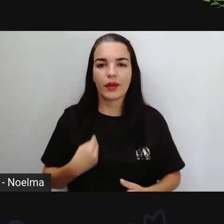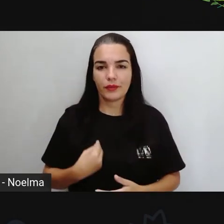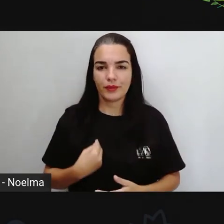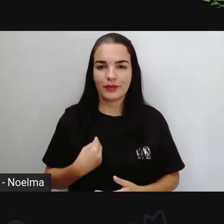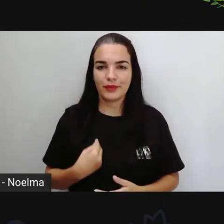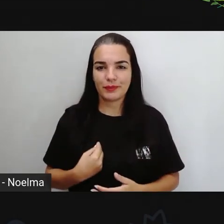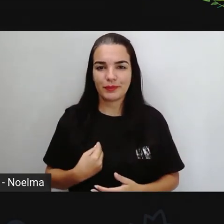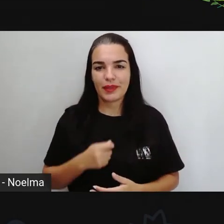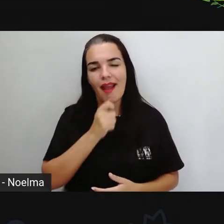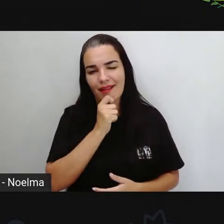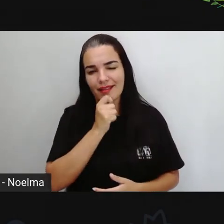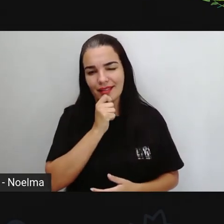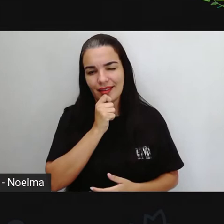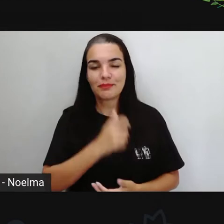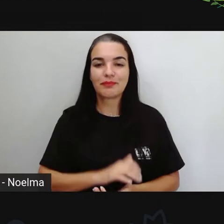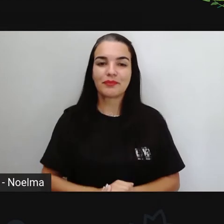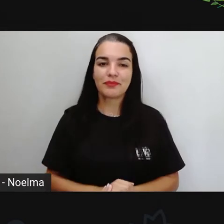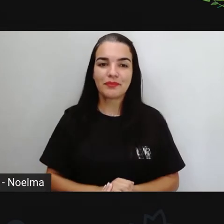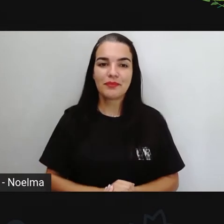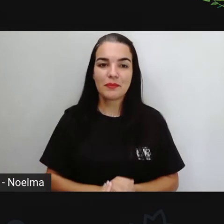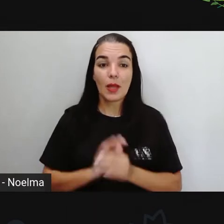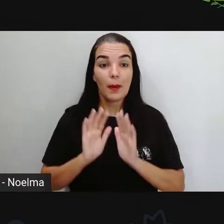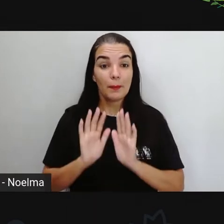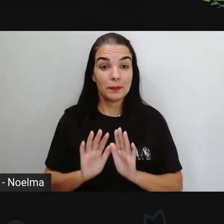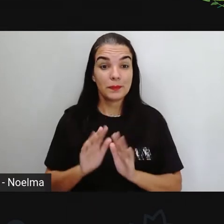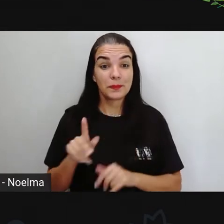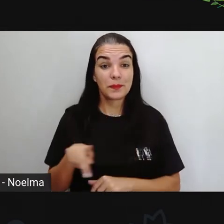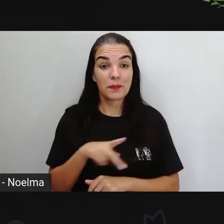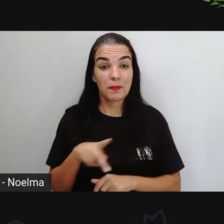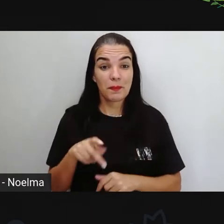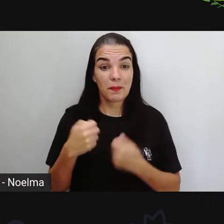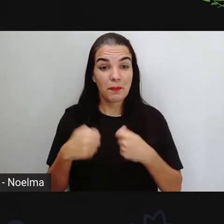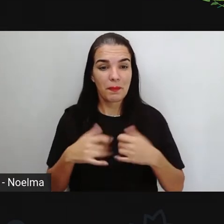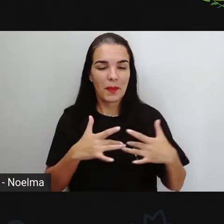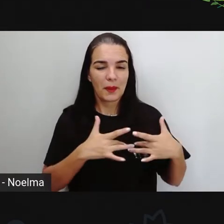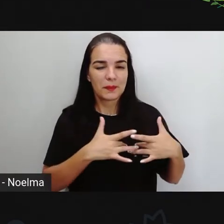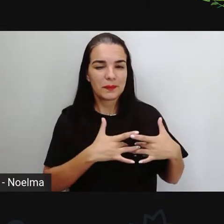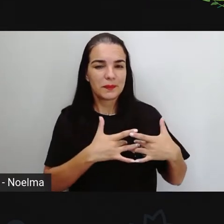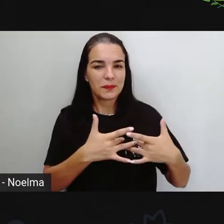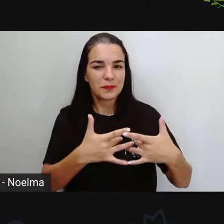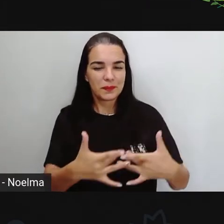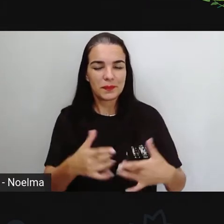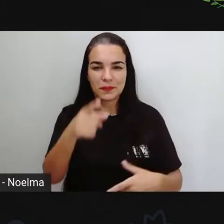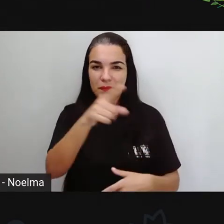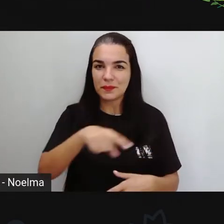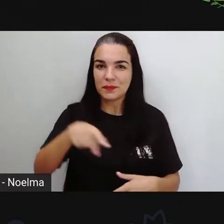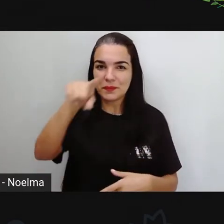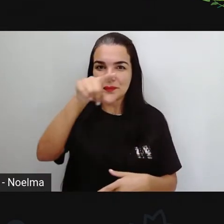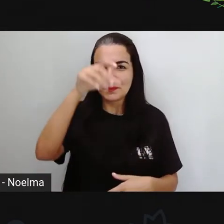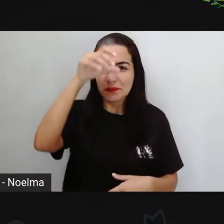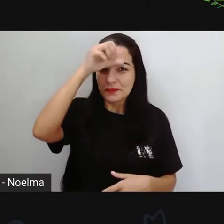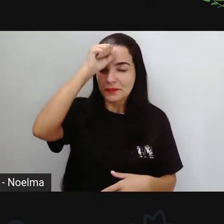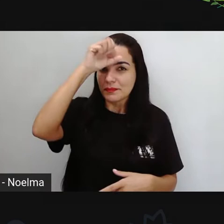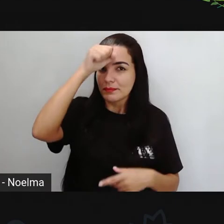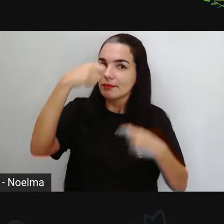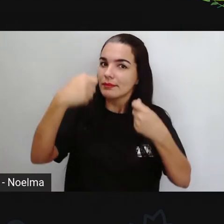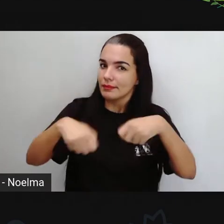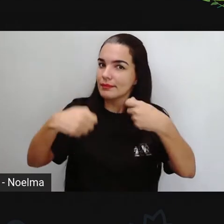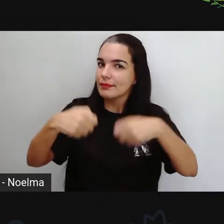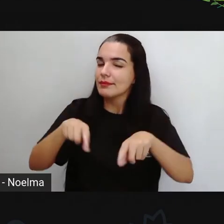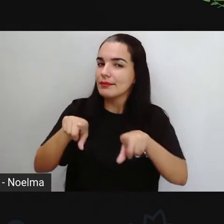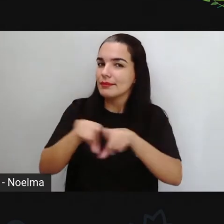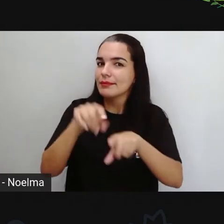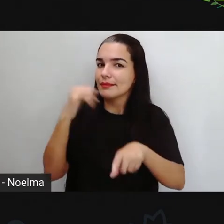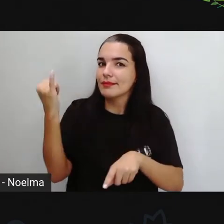vivendo, né? Nos dias de hoje. Mas aí a pró espera contribuir com esse aprendizado que você tanto precisa e que é tão importante